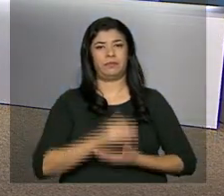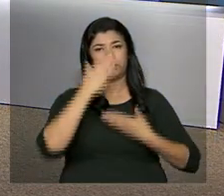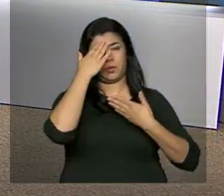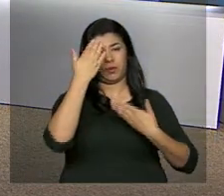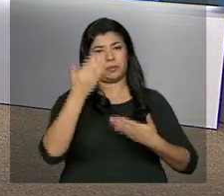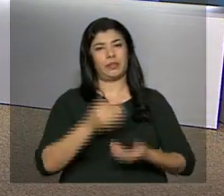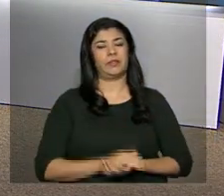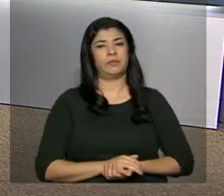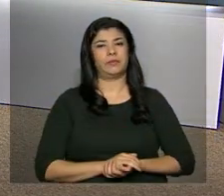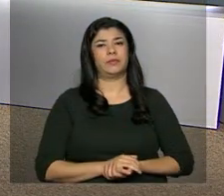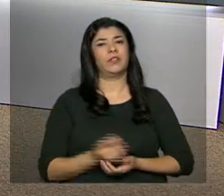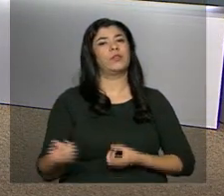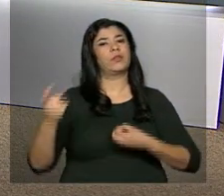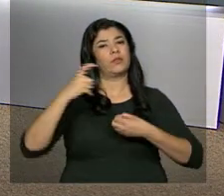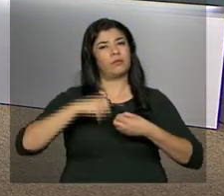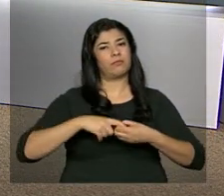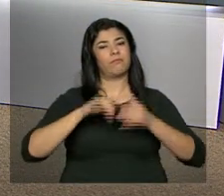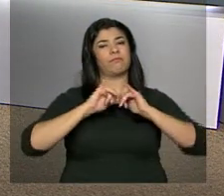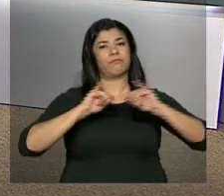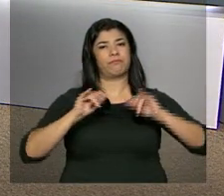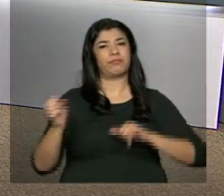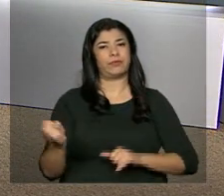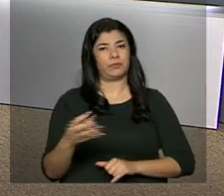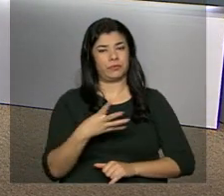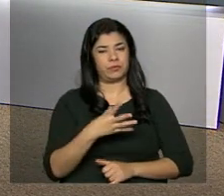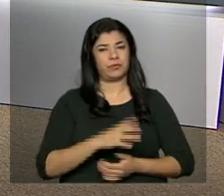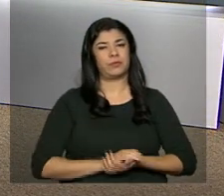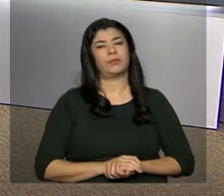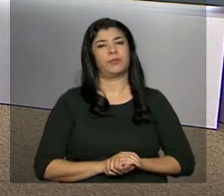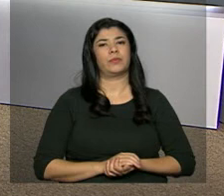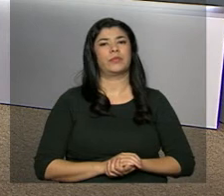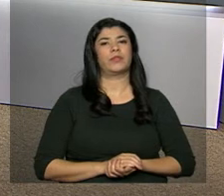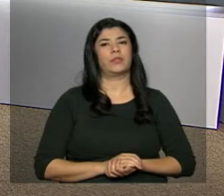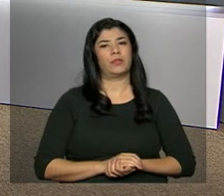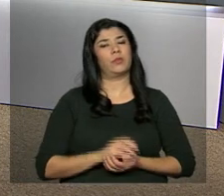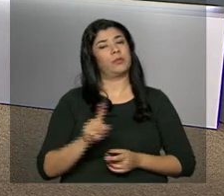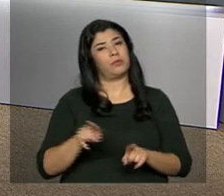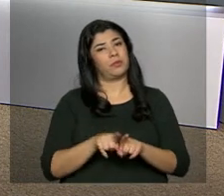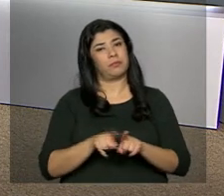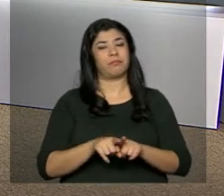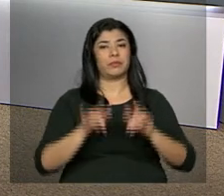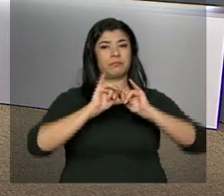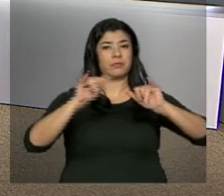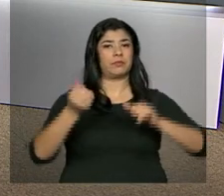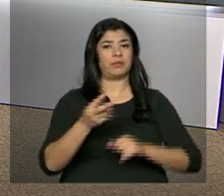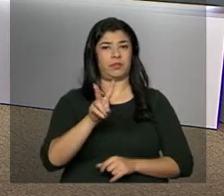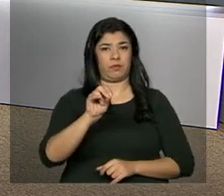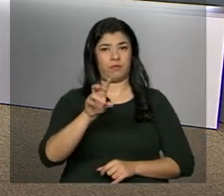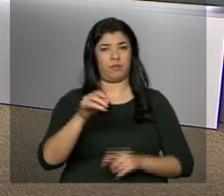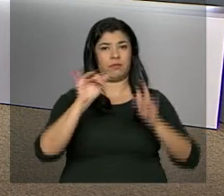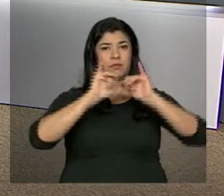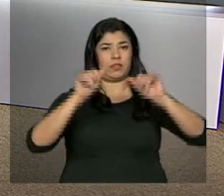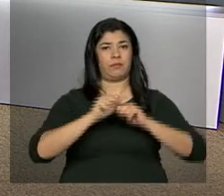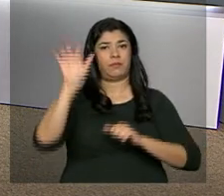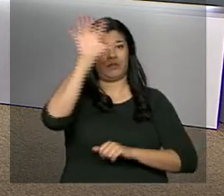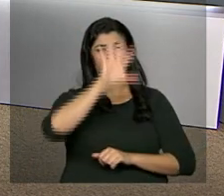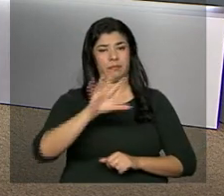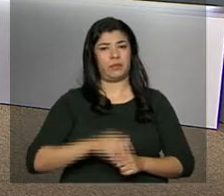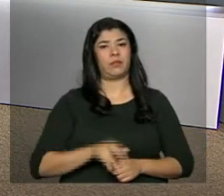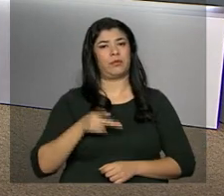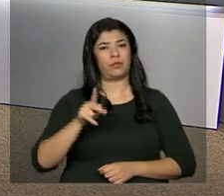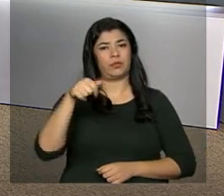Obrigada, Ana Gabriela. E nós podemos voltar a qualquer momento com outras informações ou com a transmissão ao vivo do lançamento da campanha.